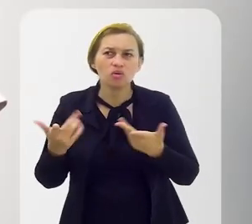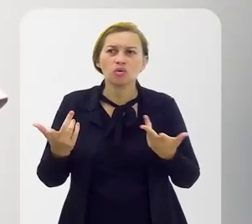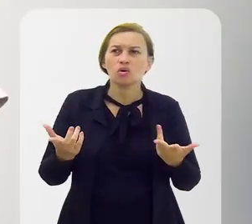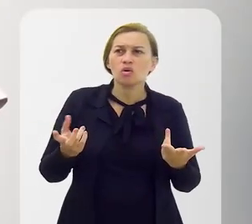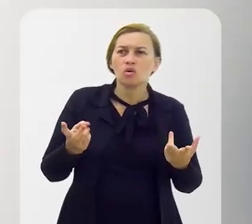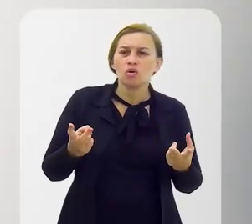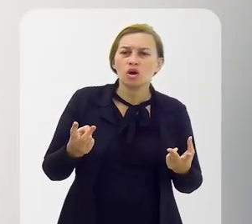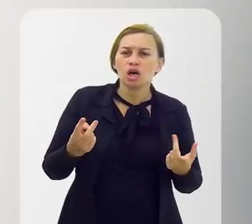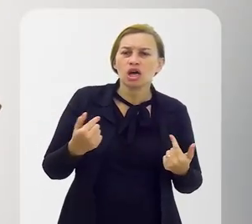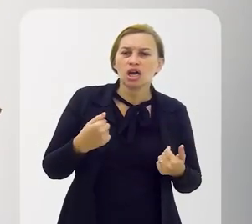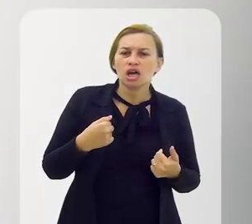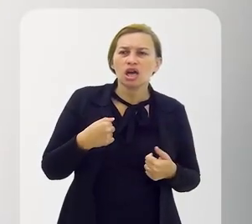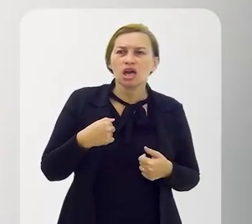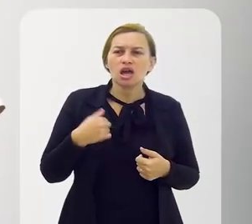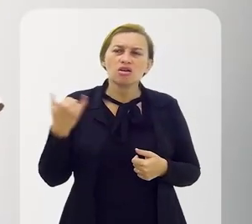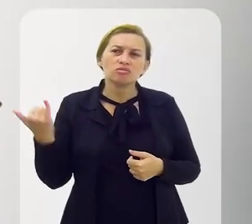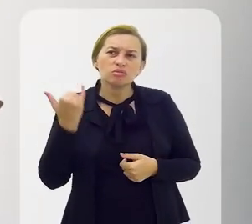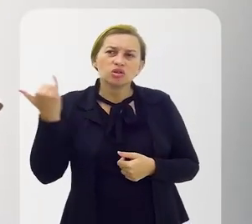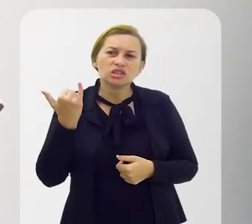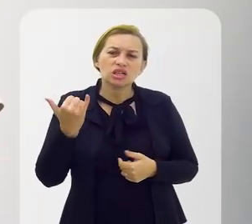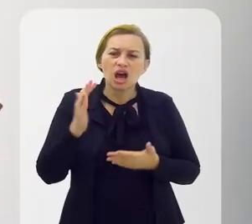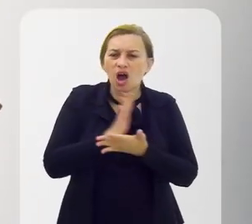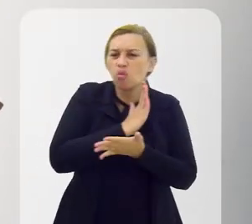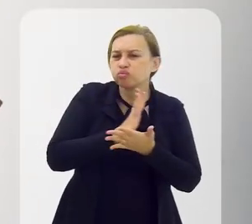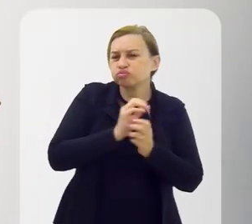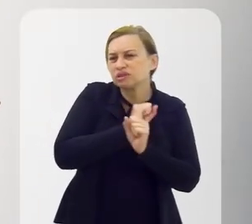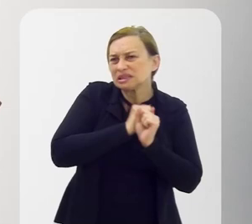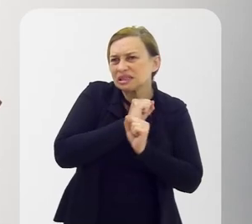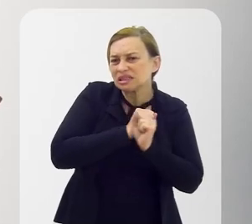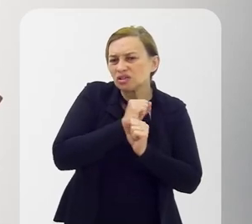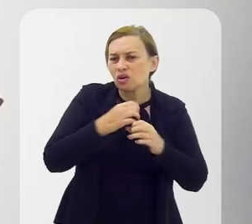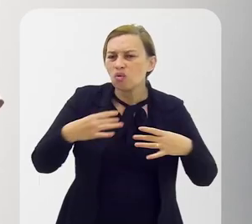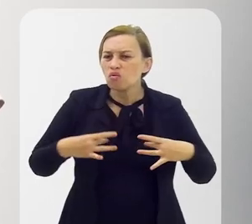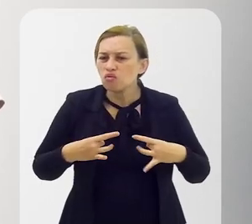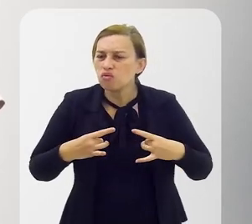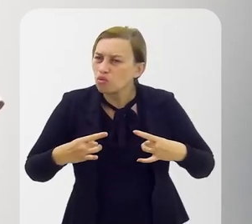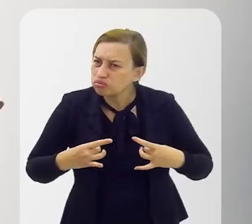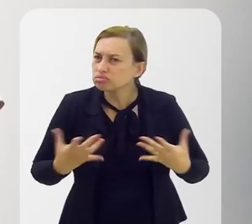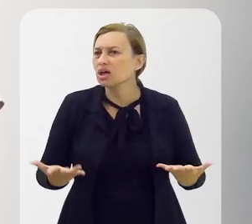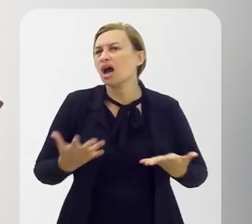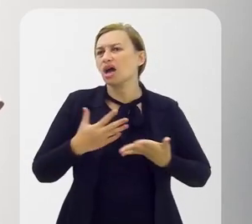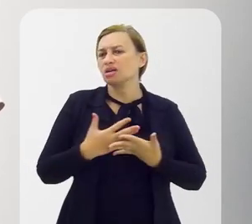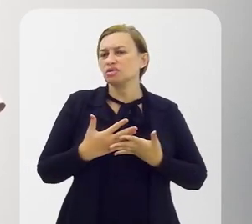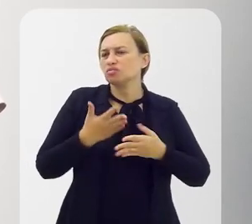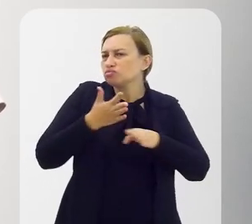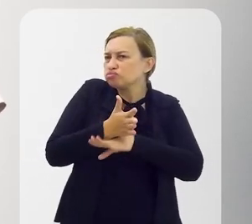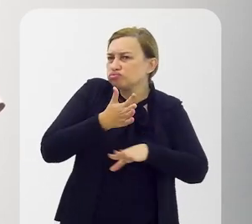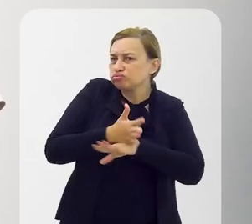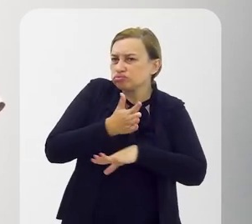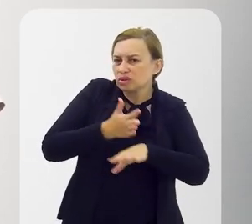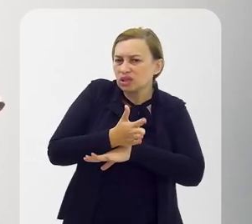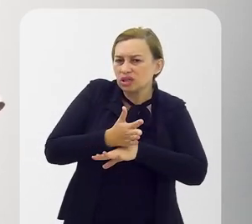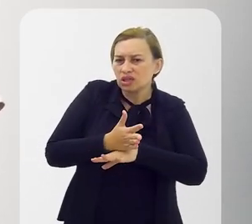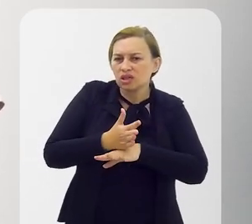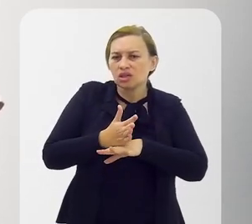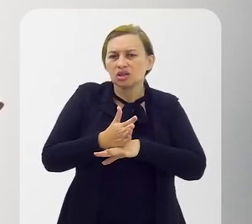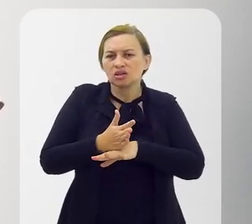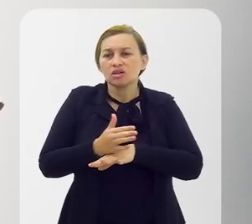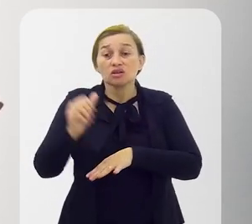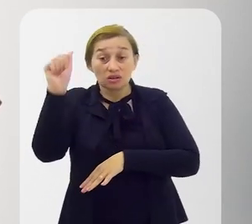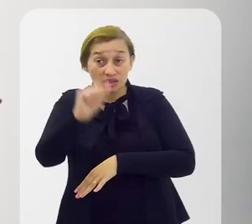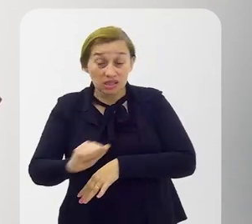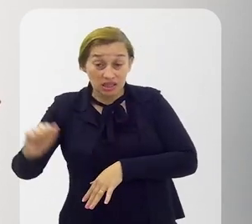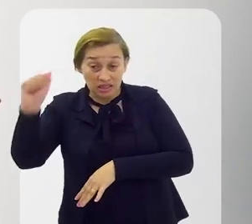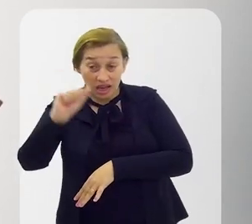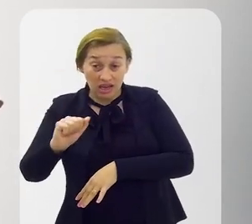também Porque tem uma questão importante Eu sou, há alguns anos, um voluntário, um participante muito ativo